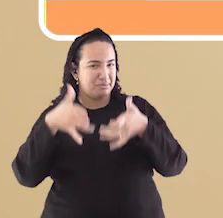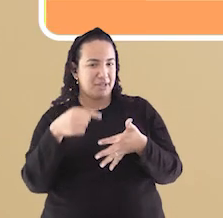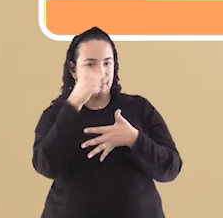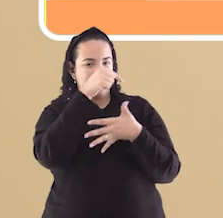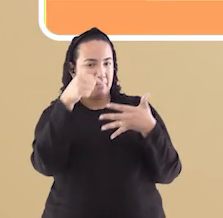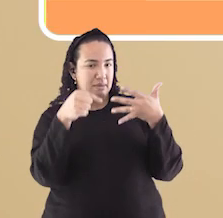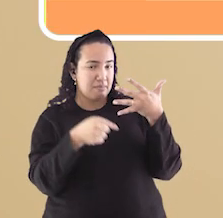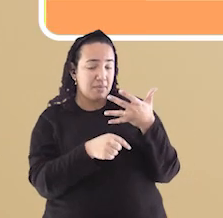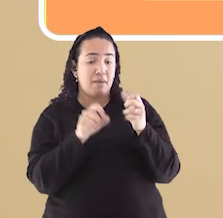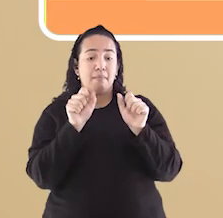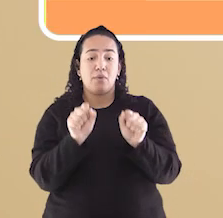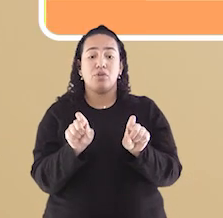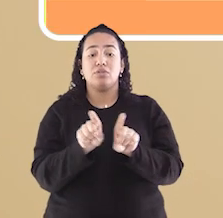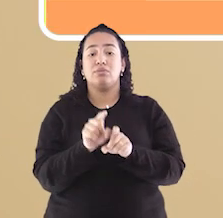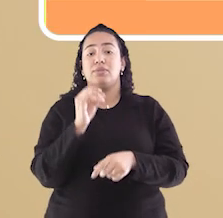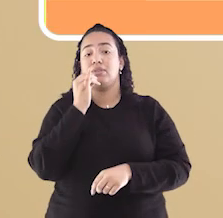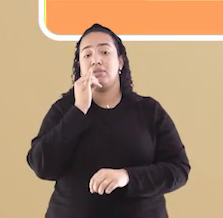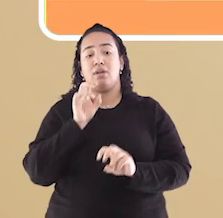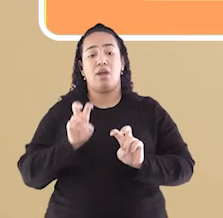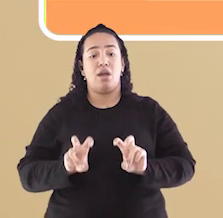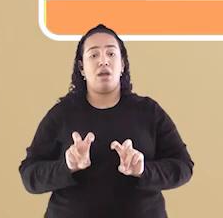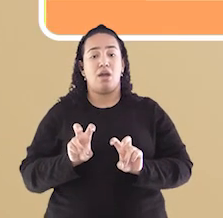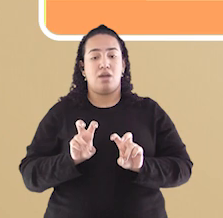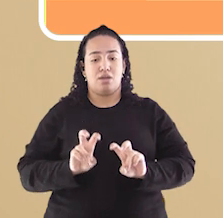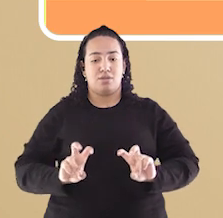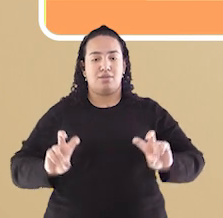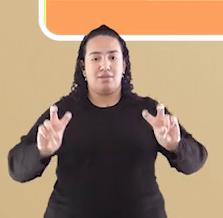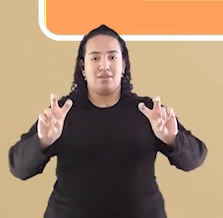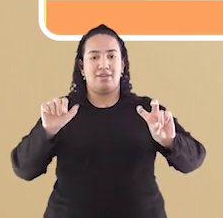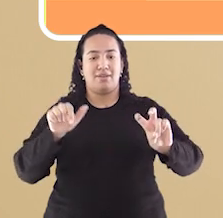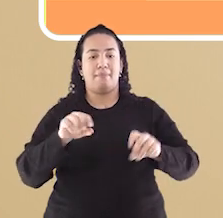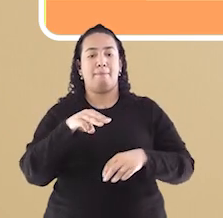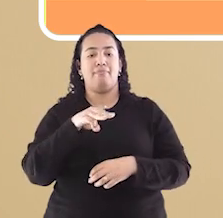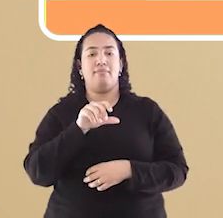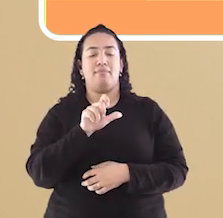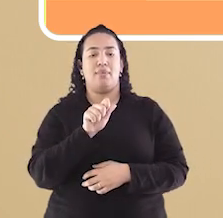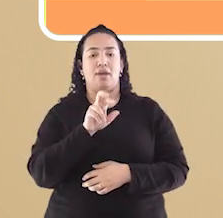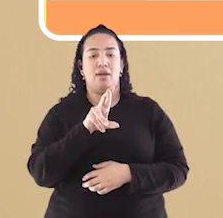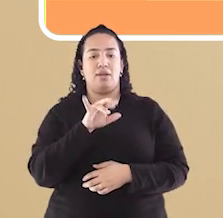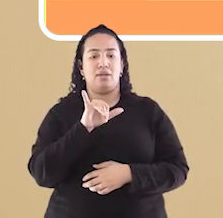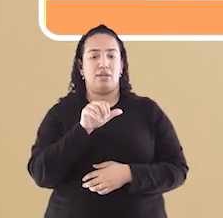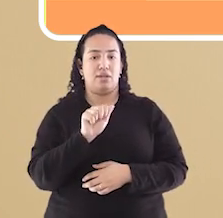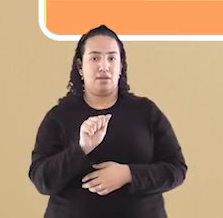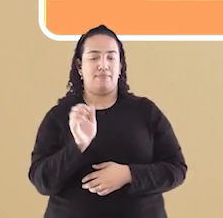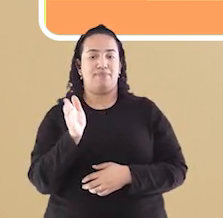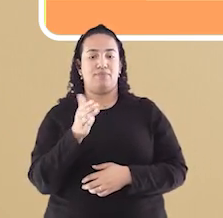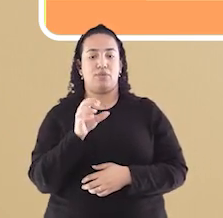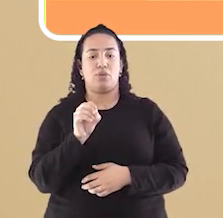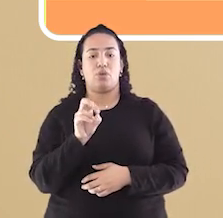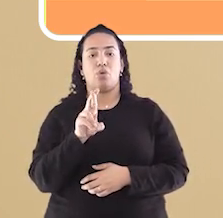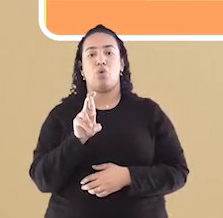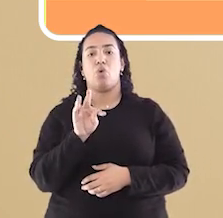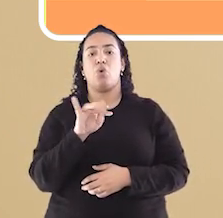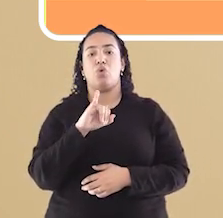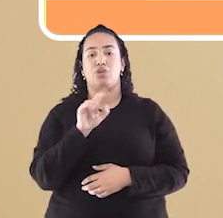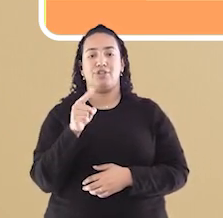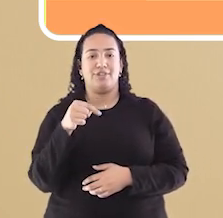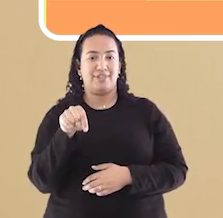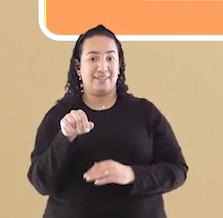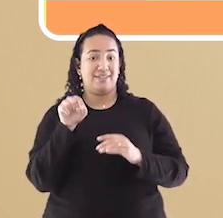podemos falar também sobre a Estadaria Maria Ortiz, localizada no centro de Vitória. Maria Ortiz foi uma mulher